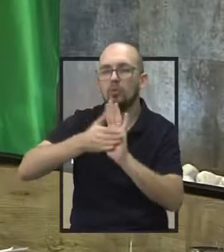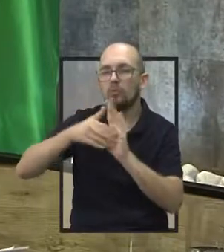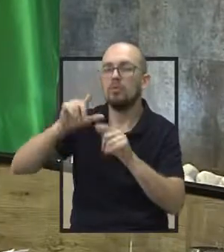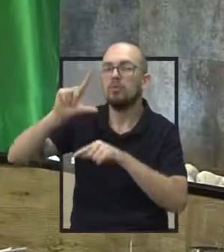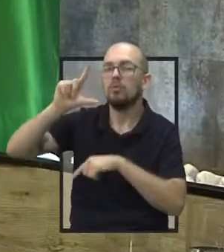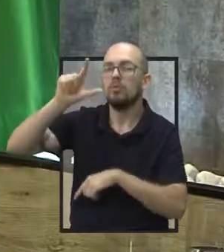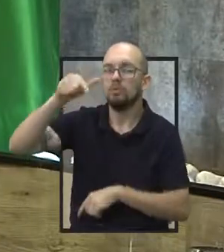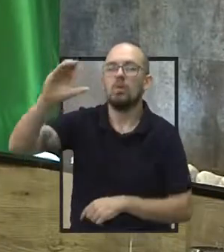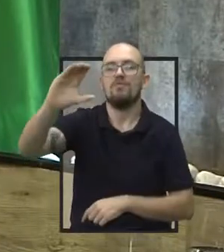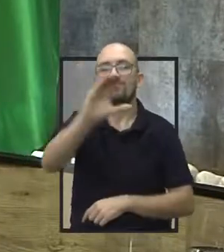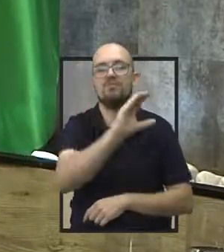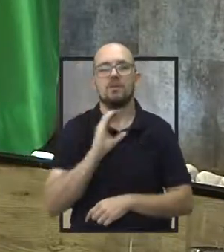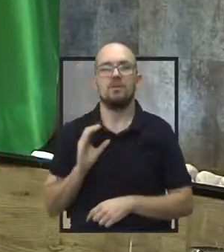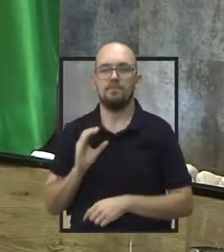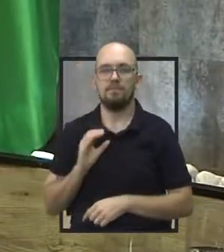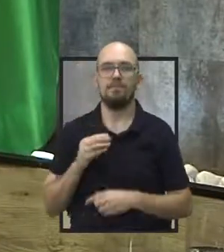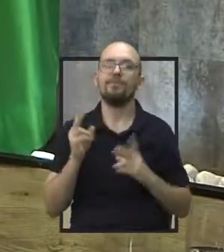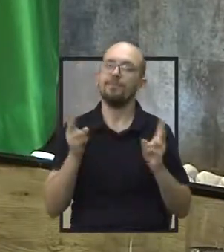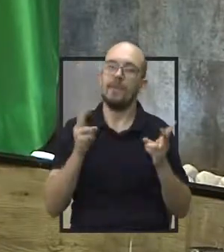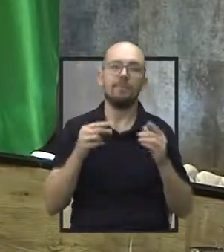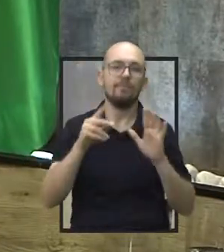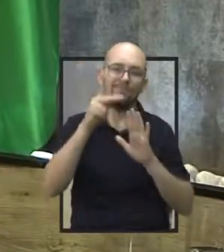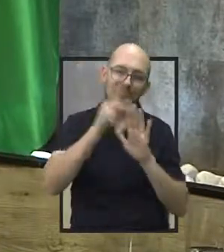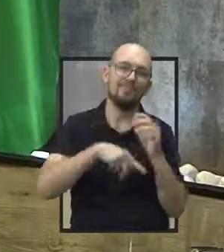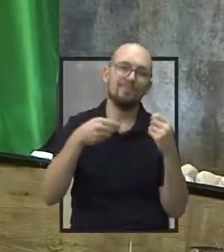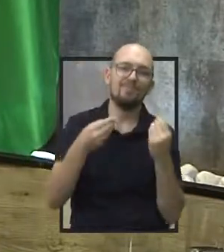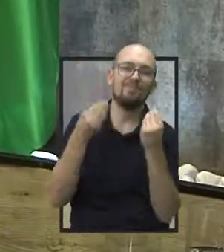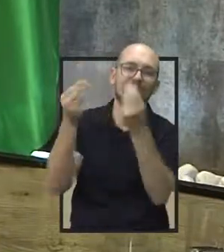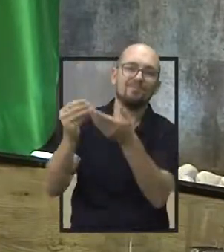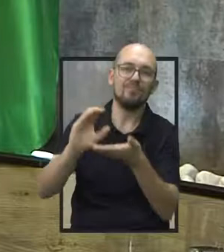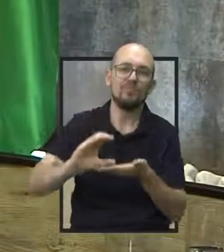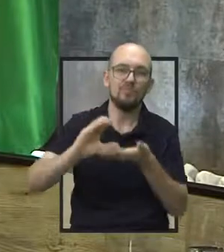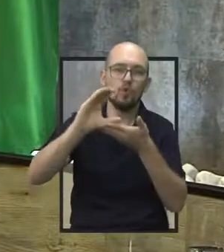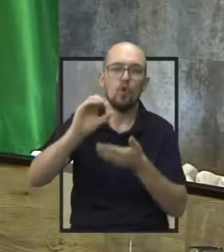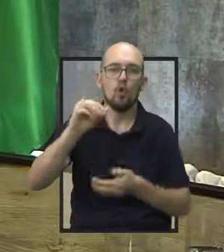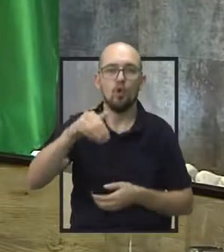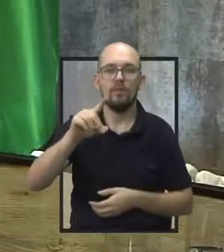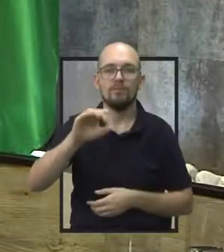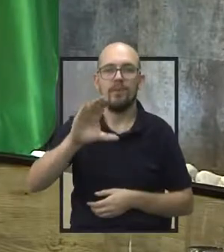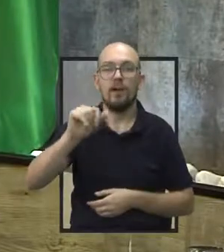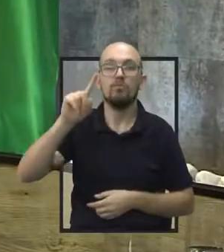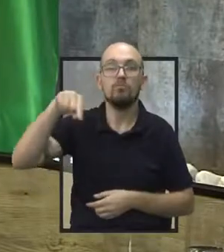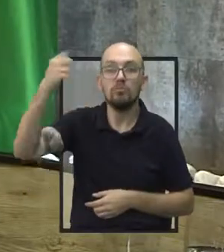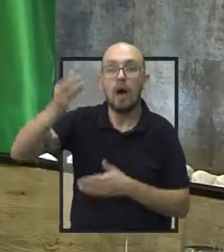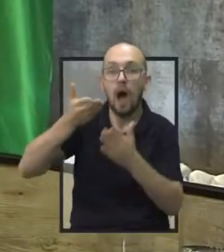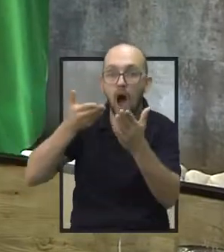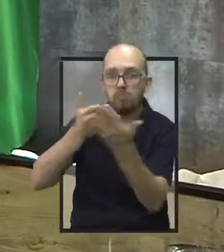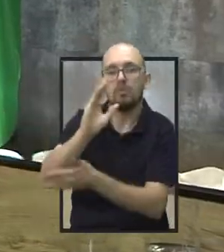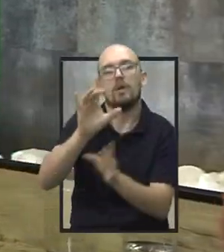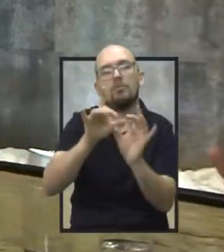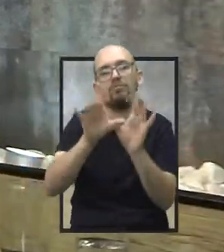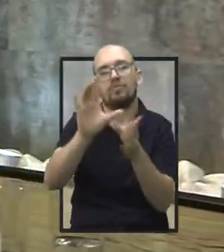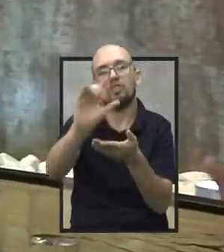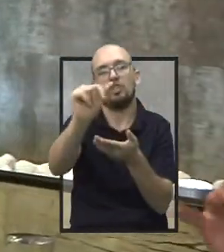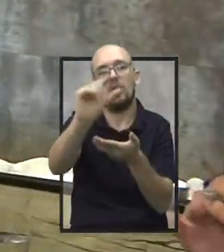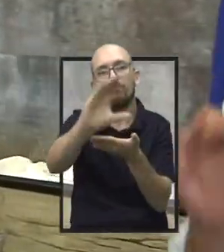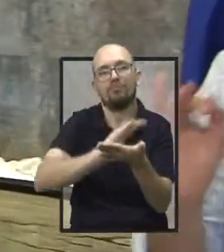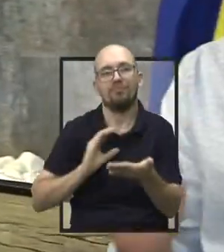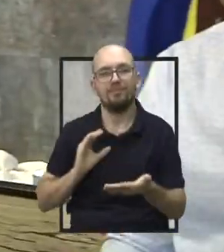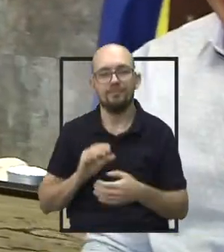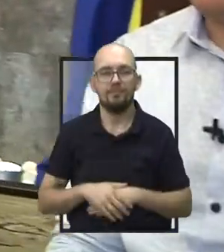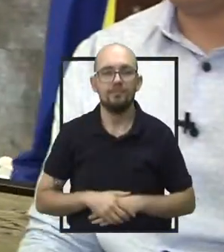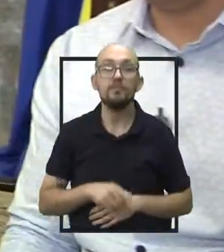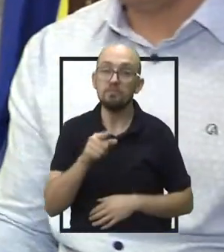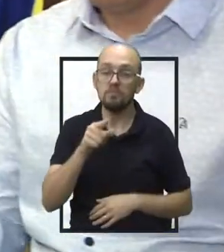têm nas entidades, e encaminhar o Condeca para que depois possa ser aprovado esses projetos e receber os recursos. Uma audiência, então,